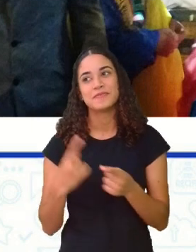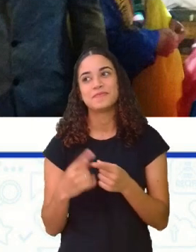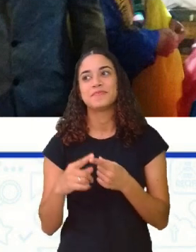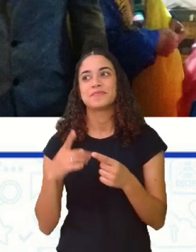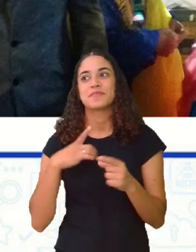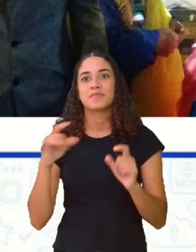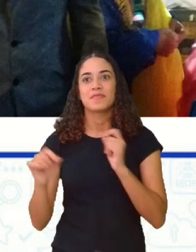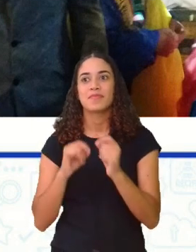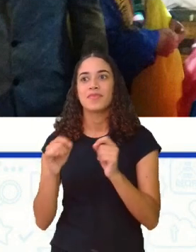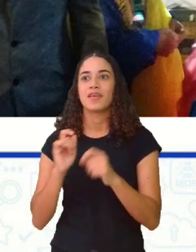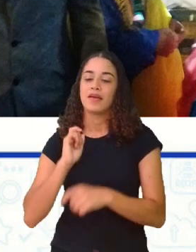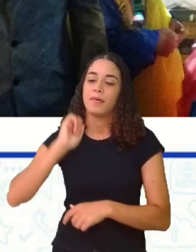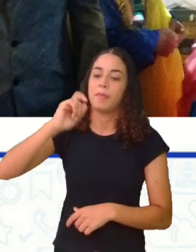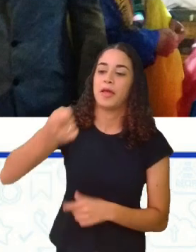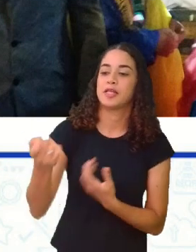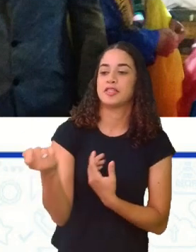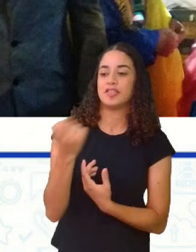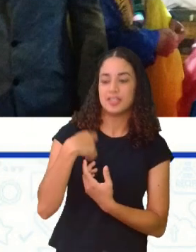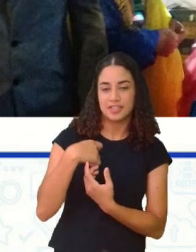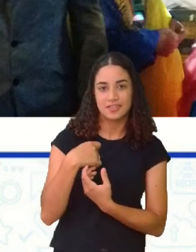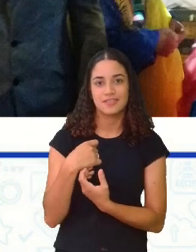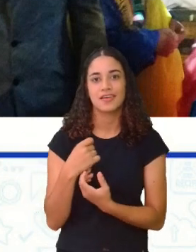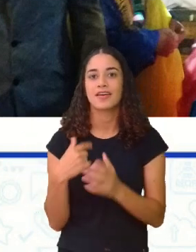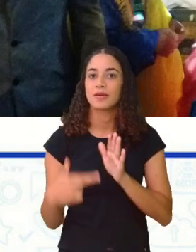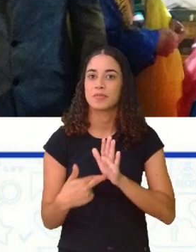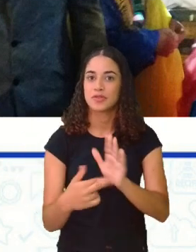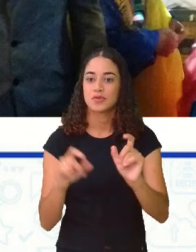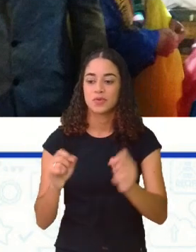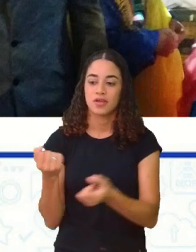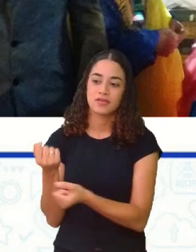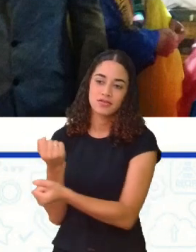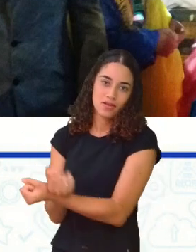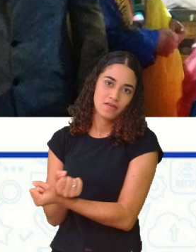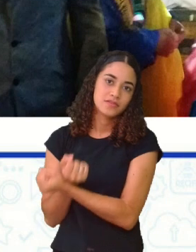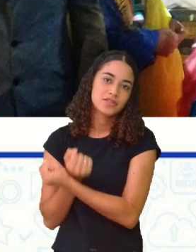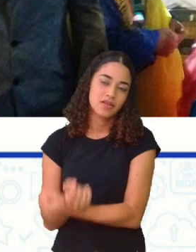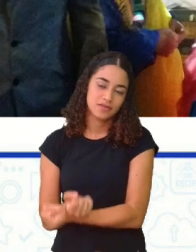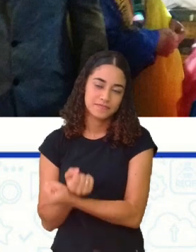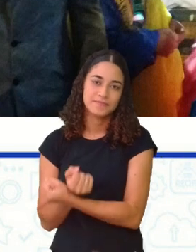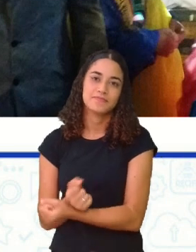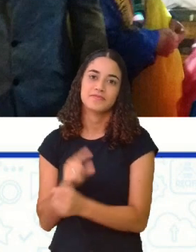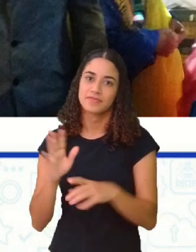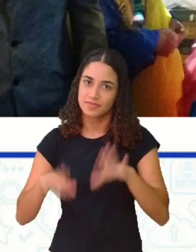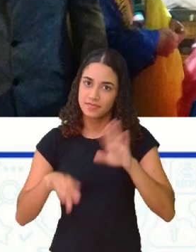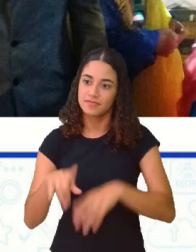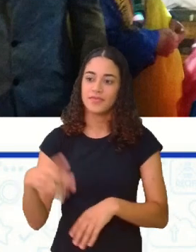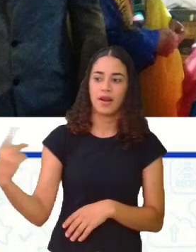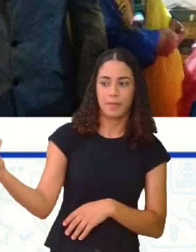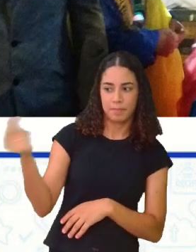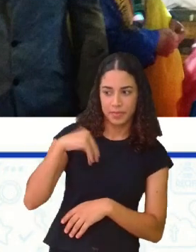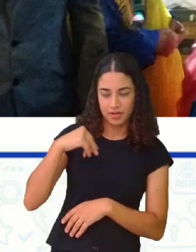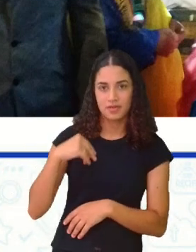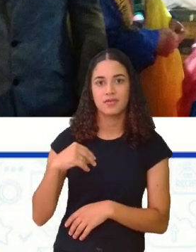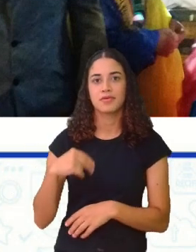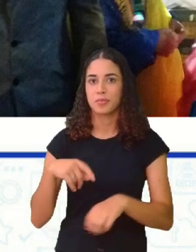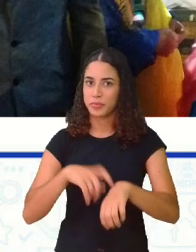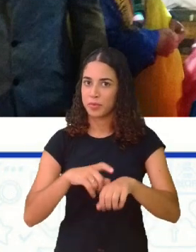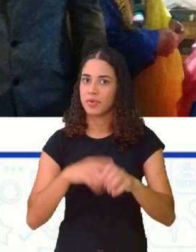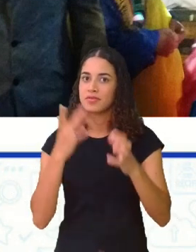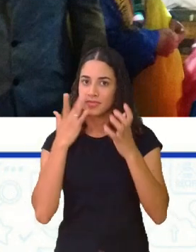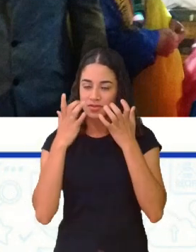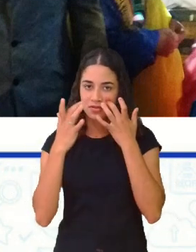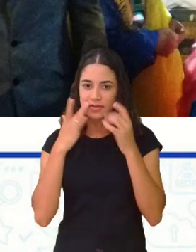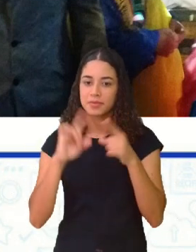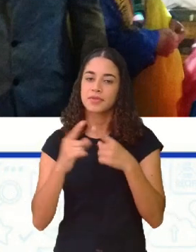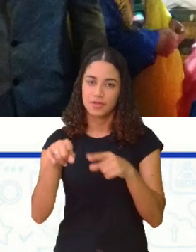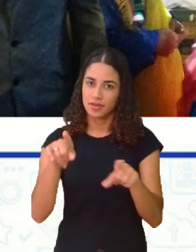dominação. Eles representam os escravizados. Então, eles às vezes apanham no espetáculo. Mas